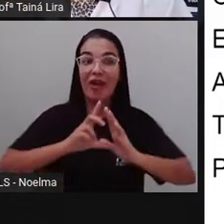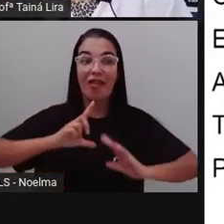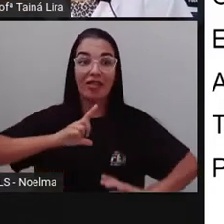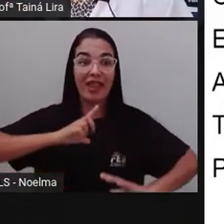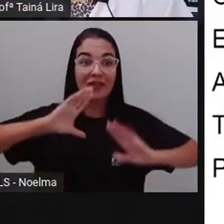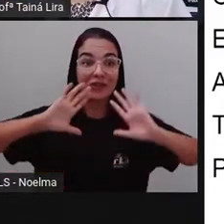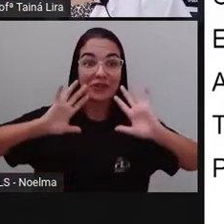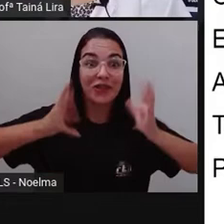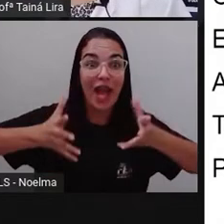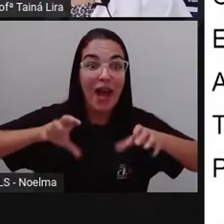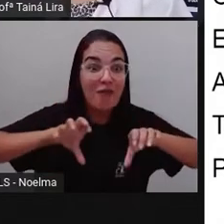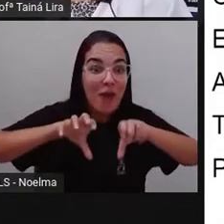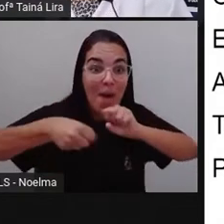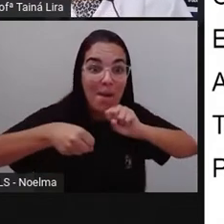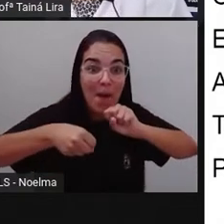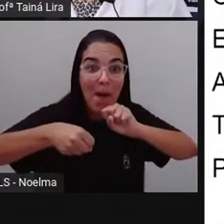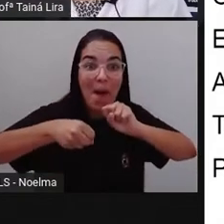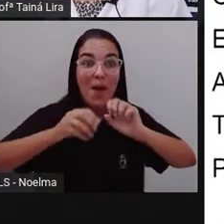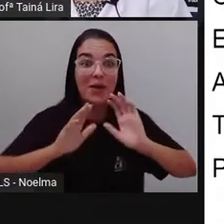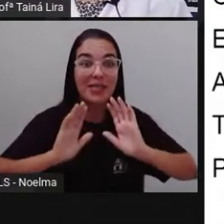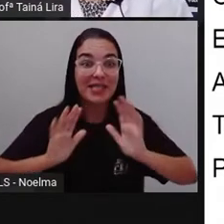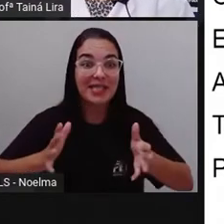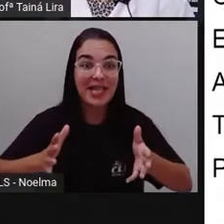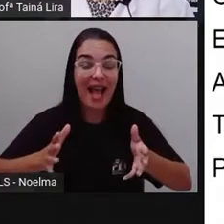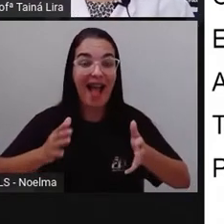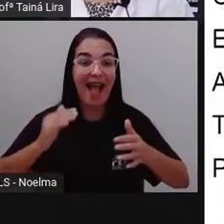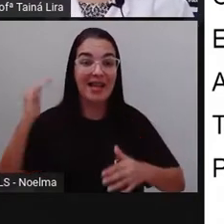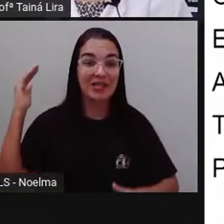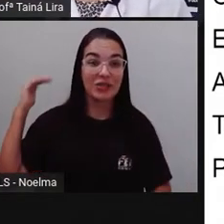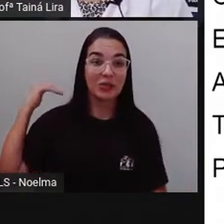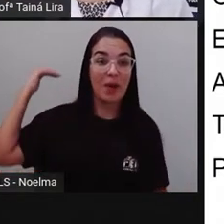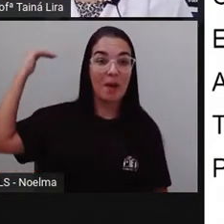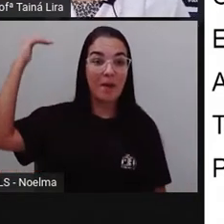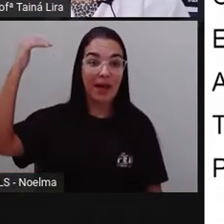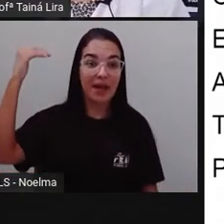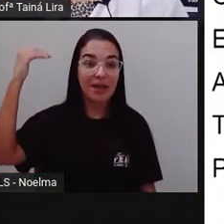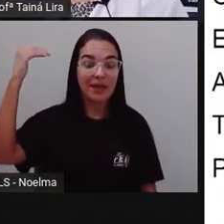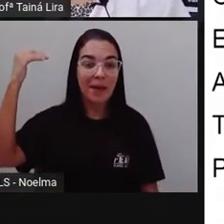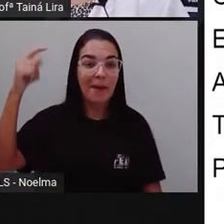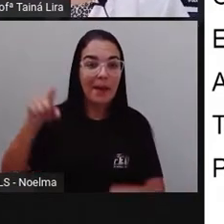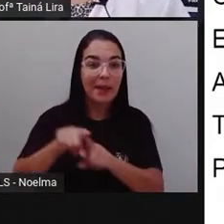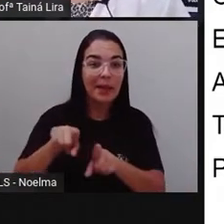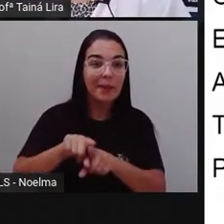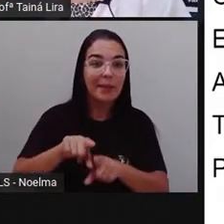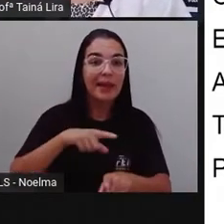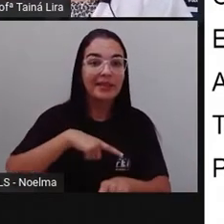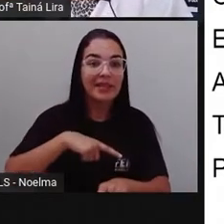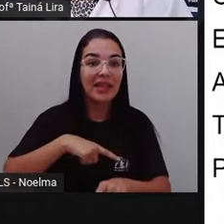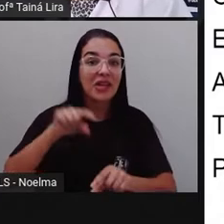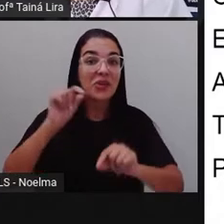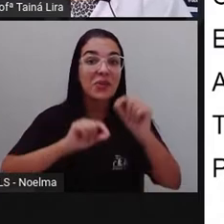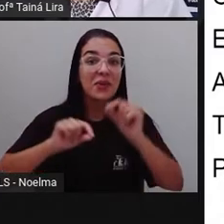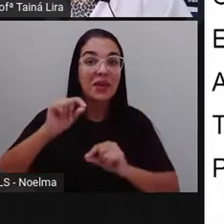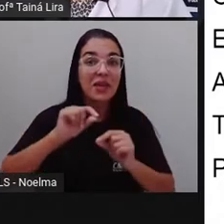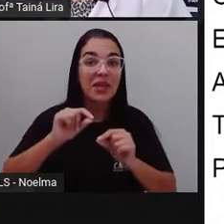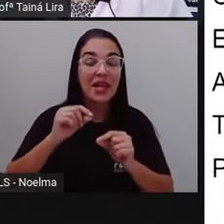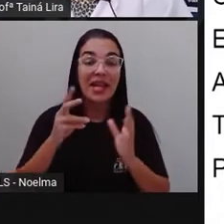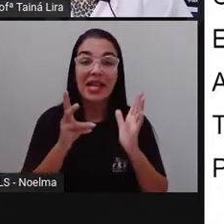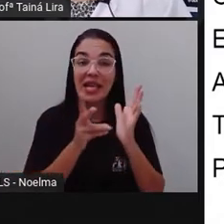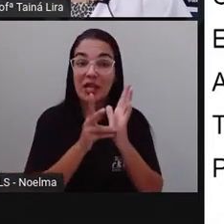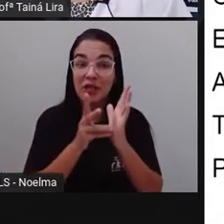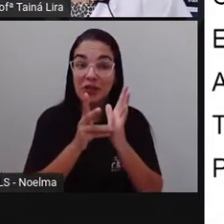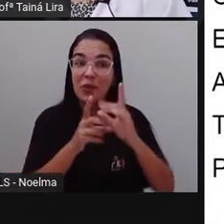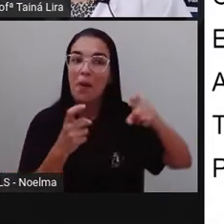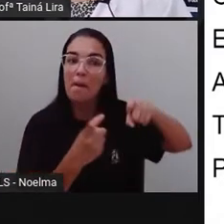fizeram faculdade, que já passaram pelo ensino superior, inclusive nós temos, né, índios que